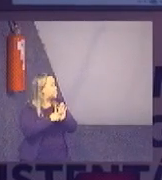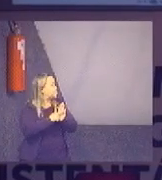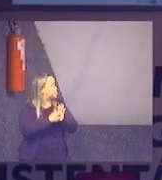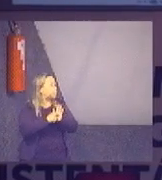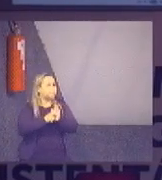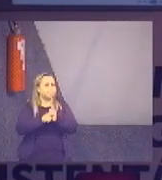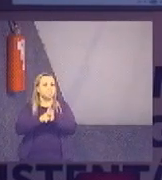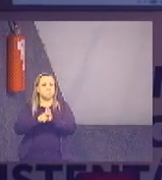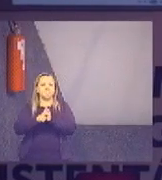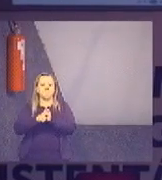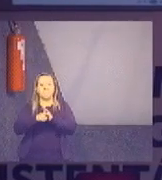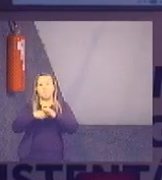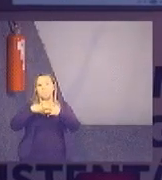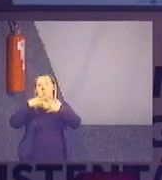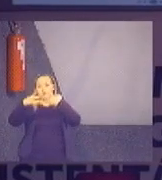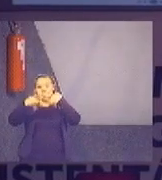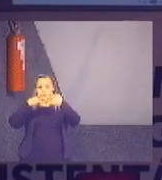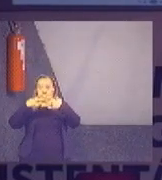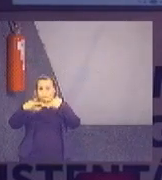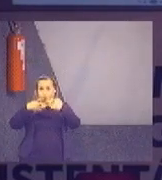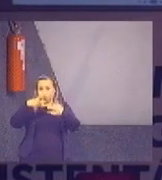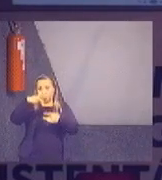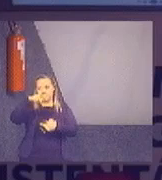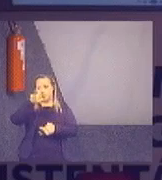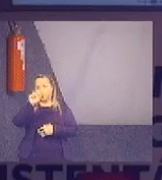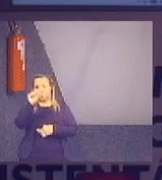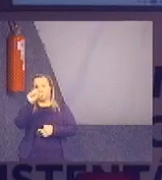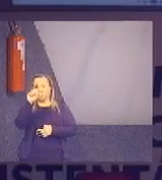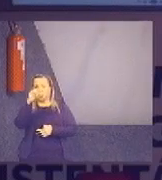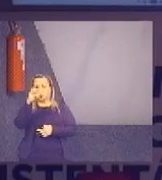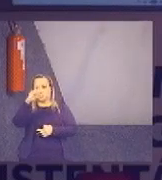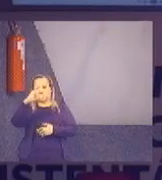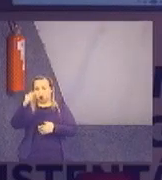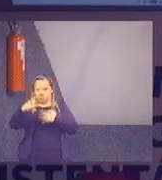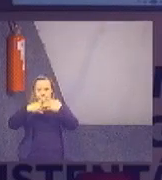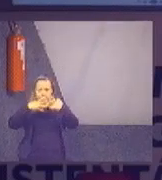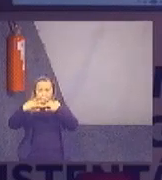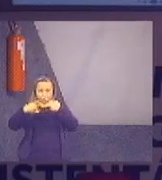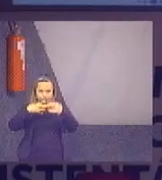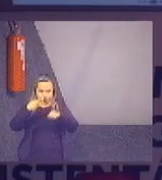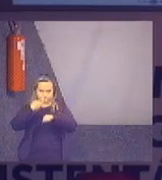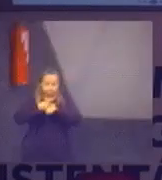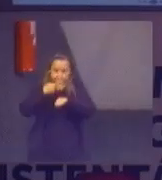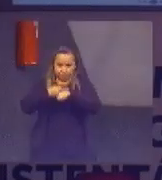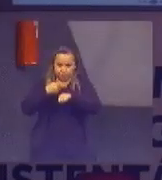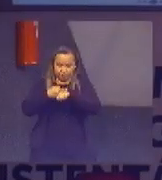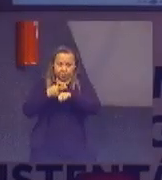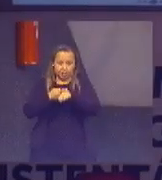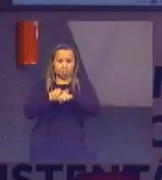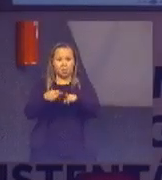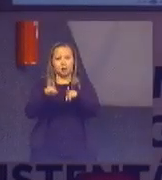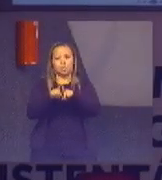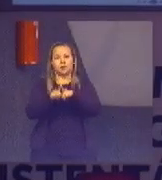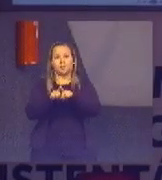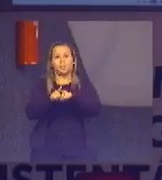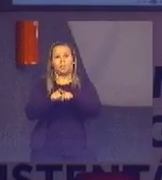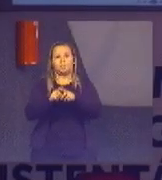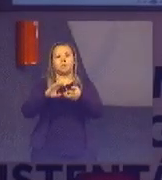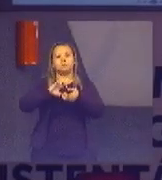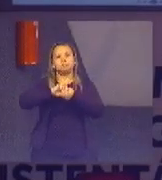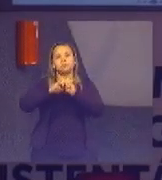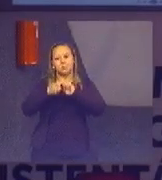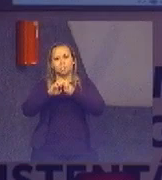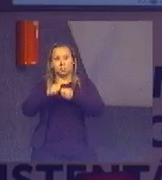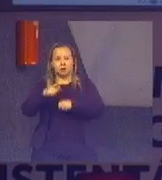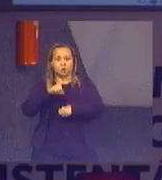Os plásticos, vidros e metais destinados à reciclagem têm algumas variações.